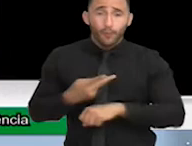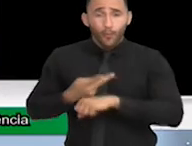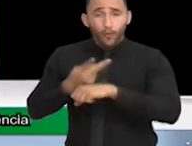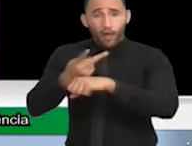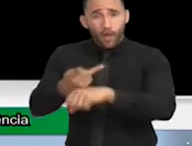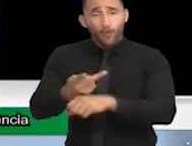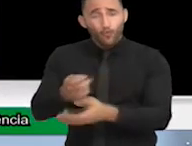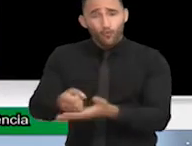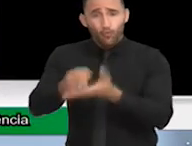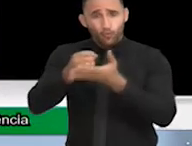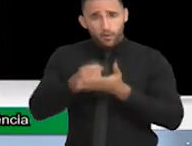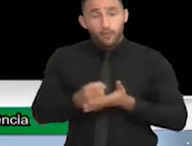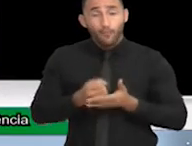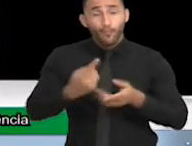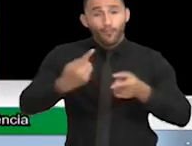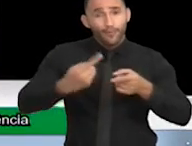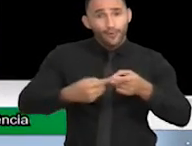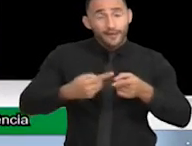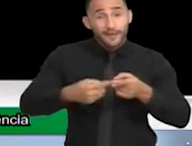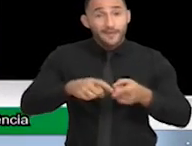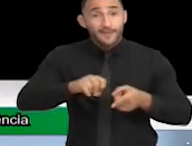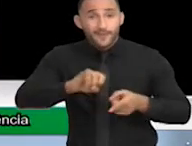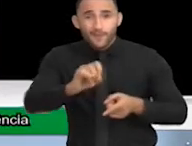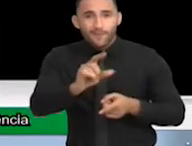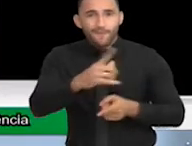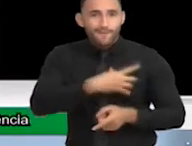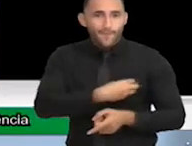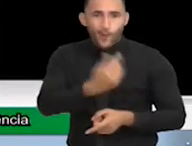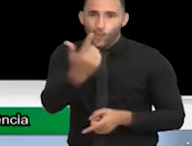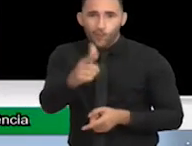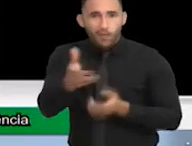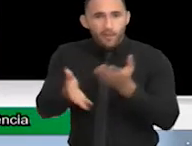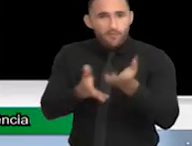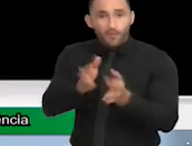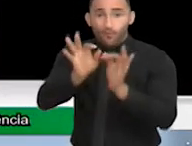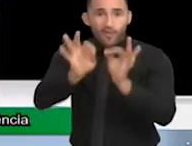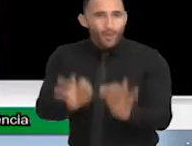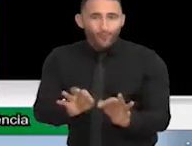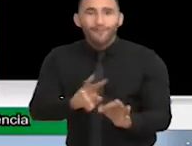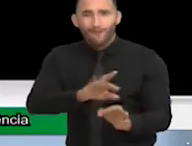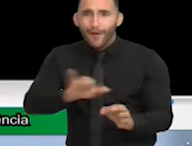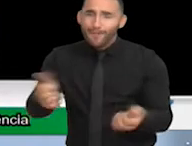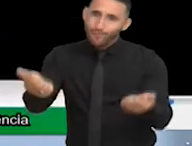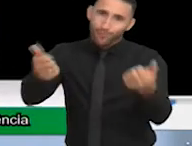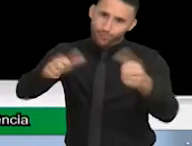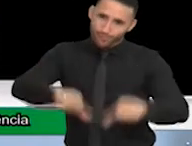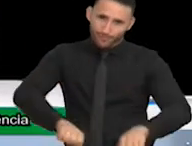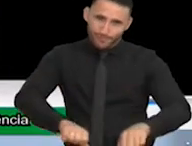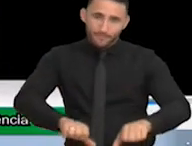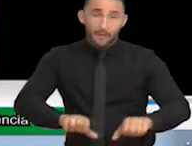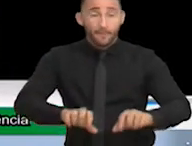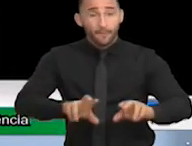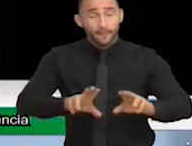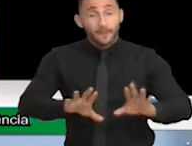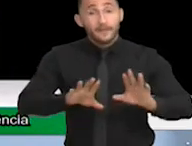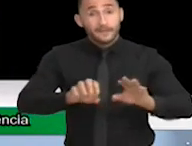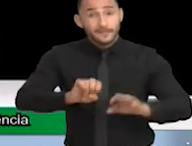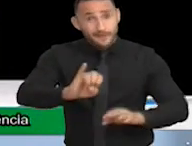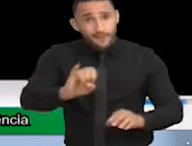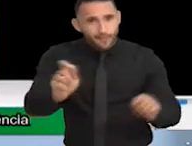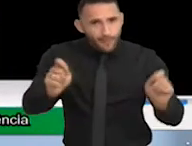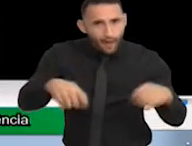senão os nossos filhos a cada dia pioram mais se não tiver o tratamento especializado. E, se possível,